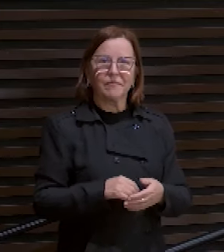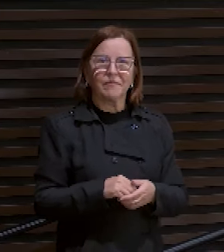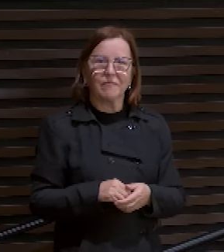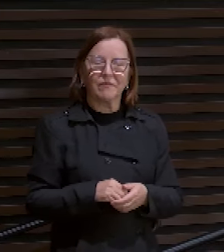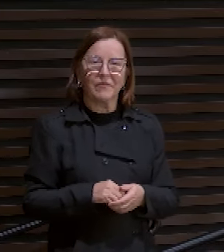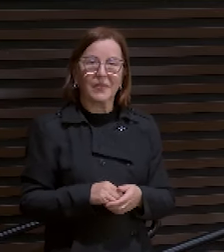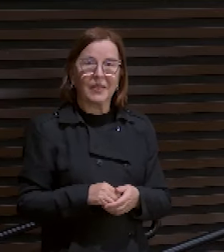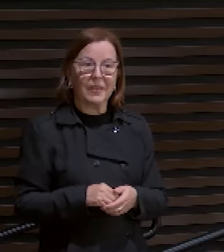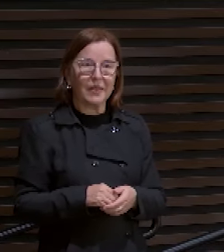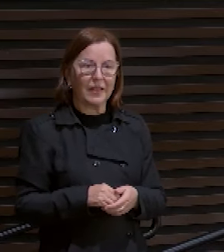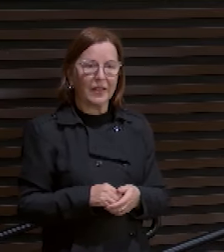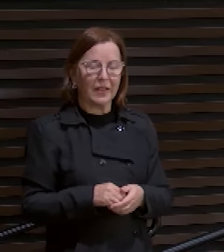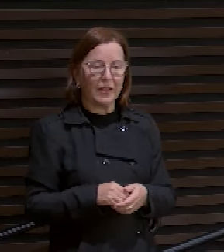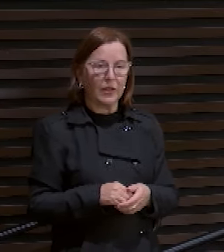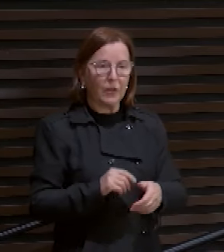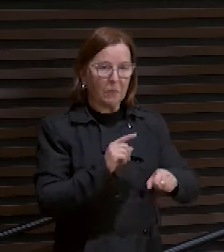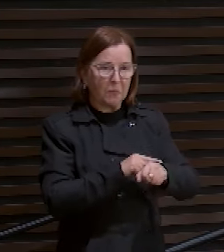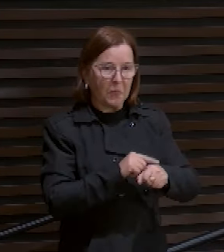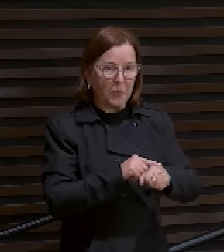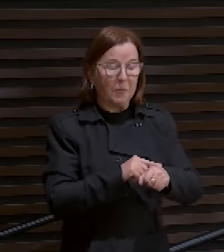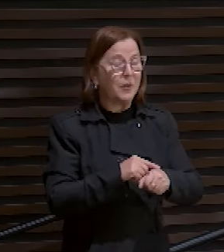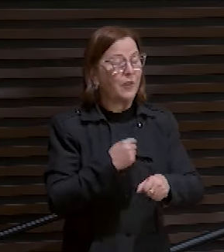Mas quando eu estiver com medo.